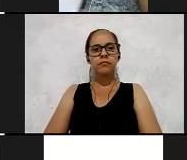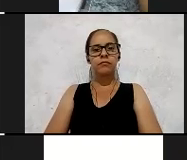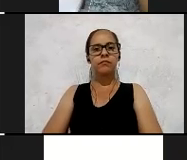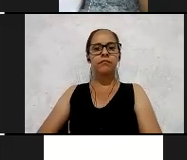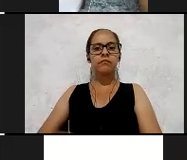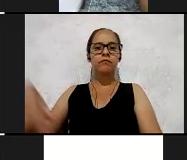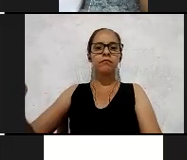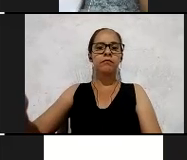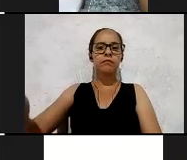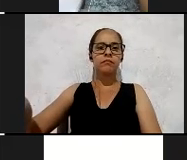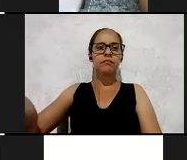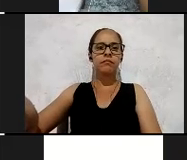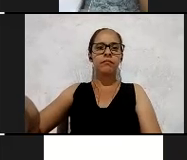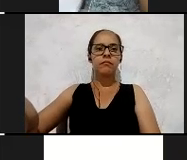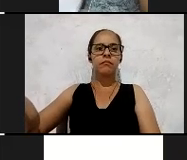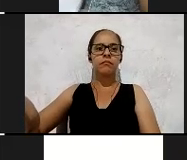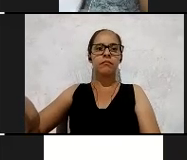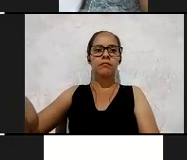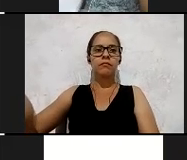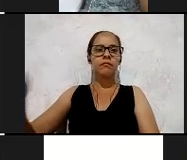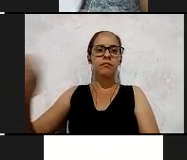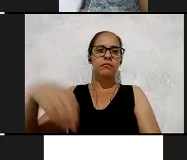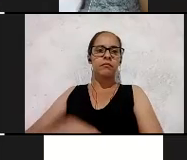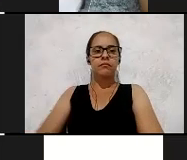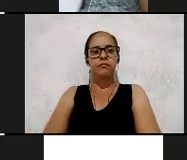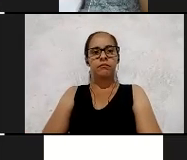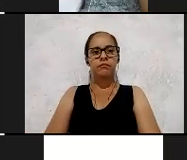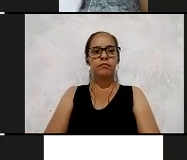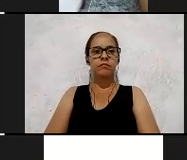artefatos até chegaram, mas ficaram